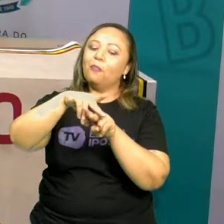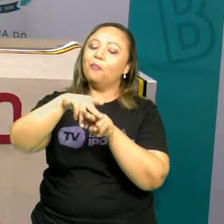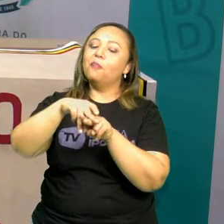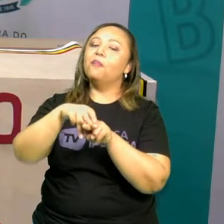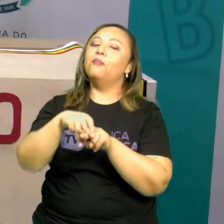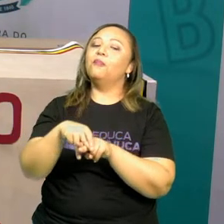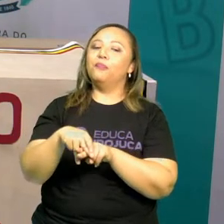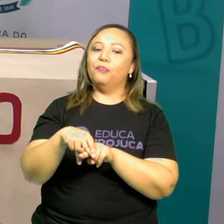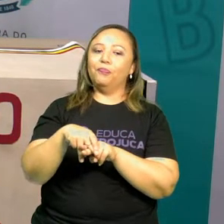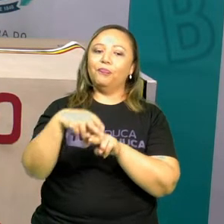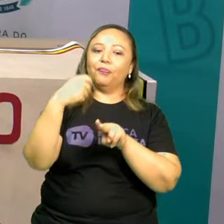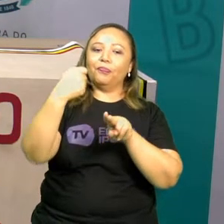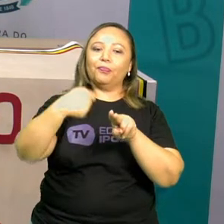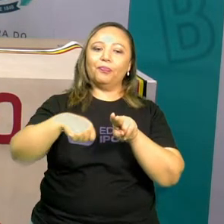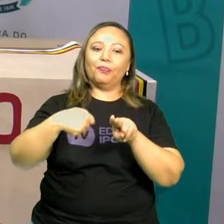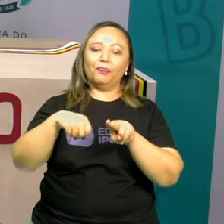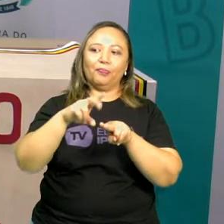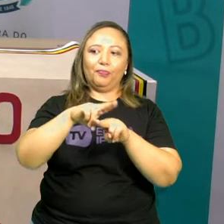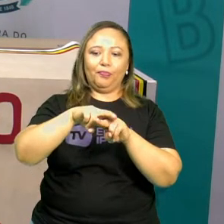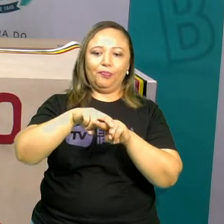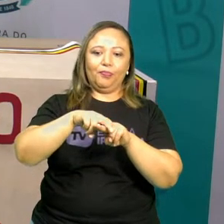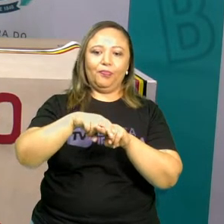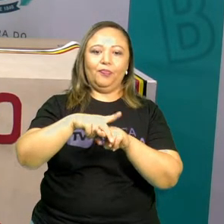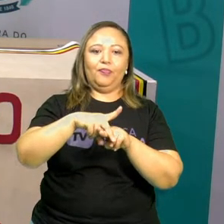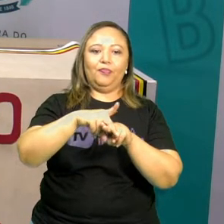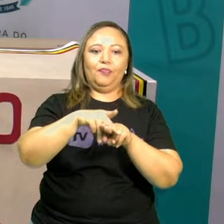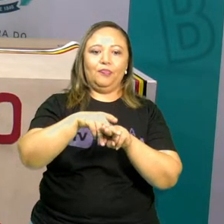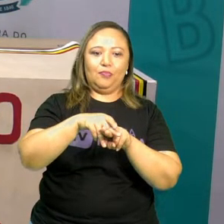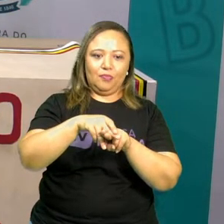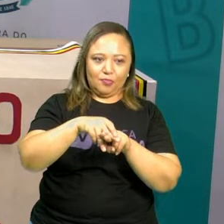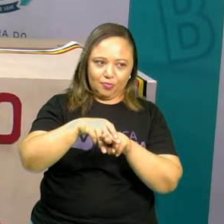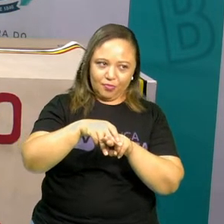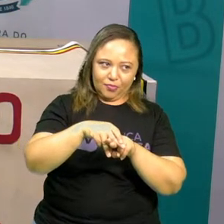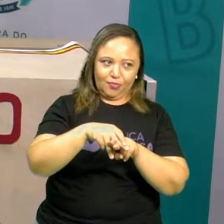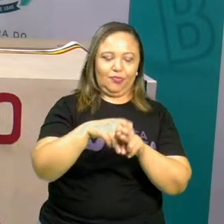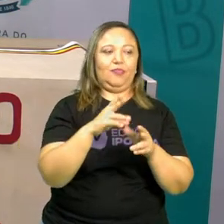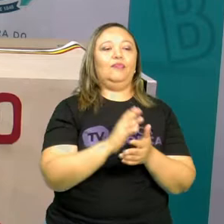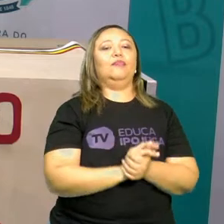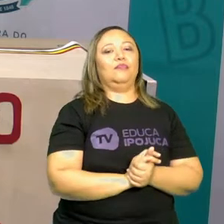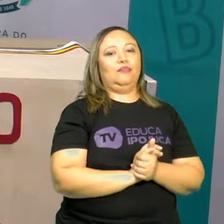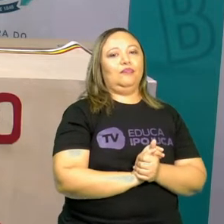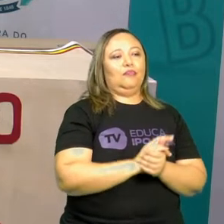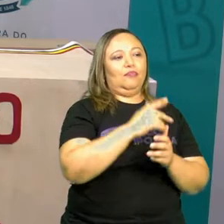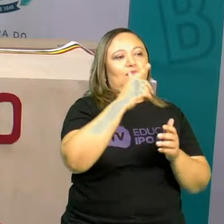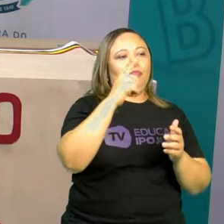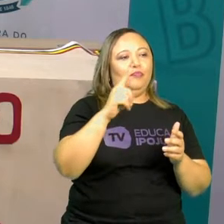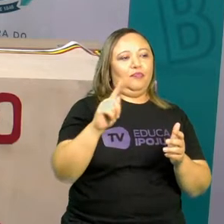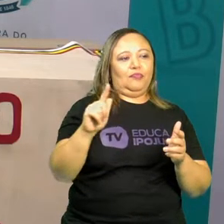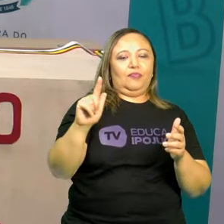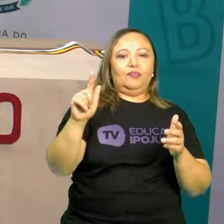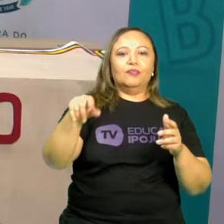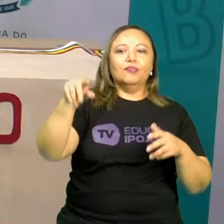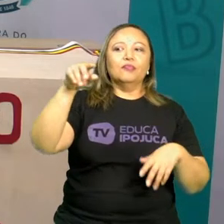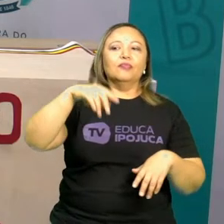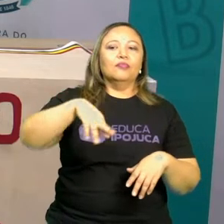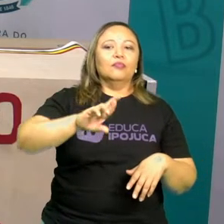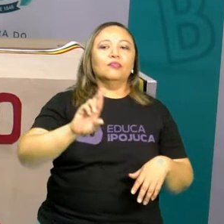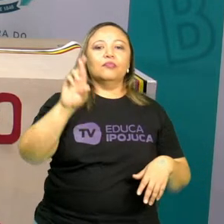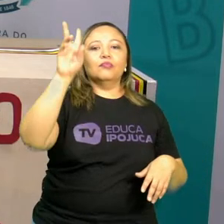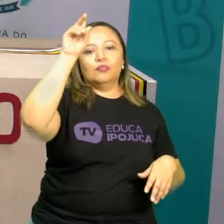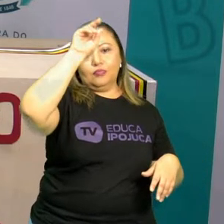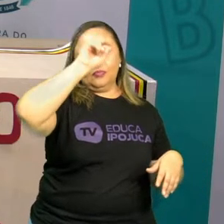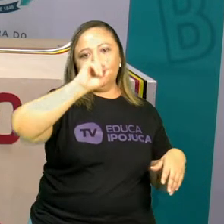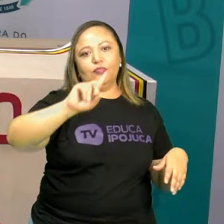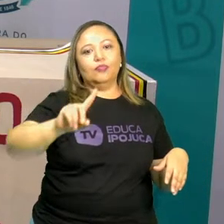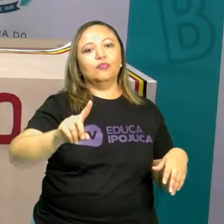chão com as perninhas dobradinhas, Cruzadinhas. Vamos ver mais o que o mestre mandou fazer.